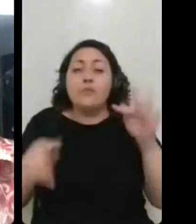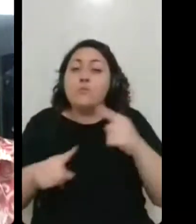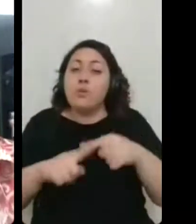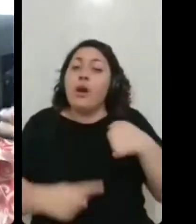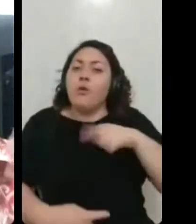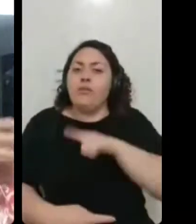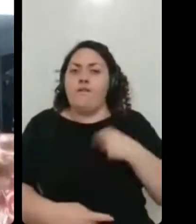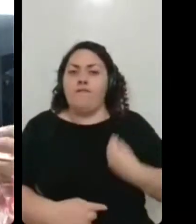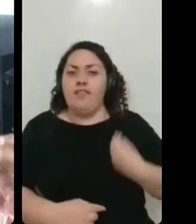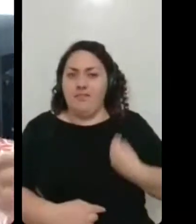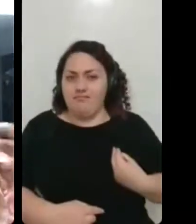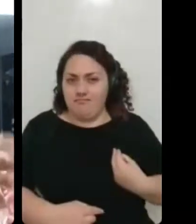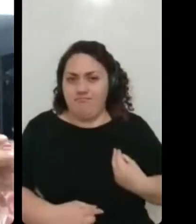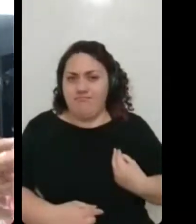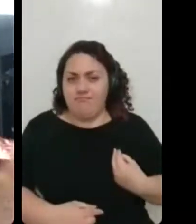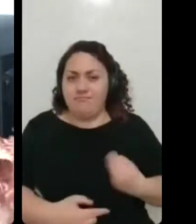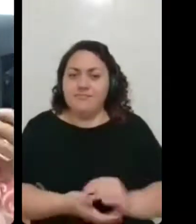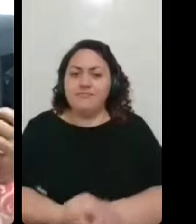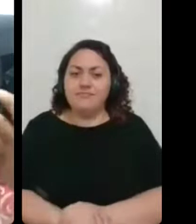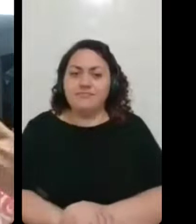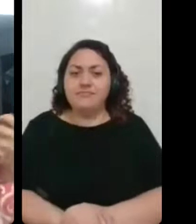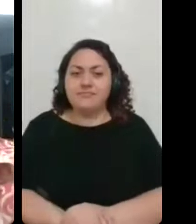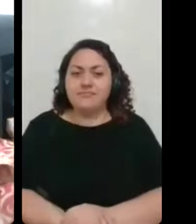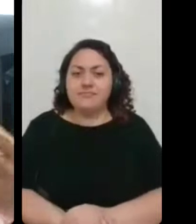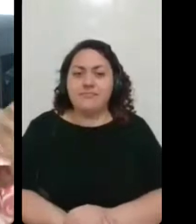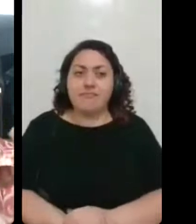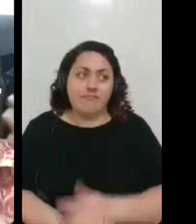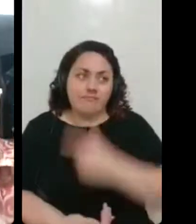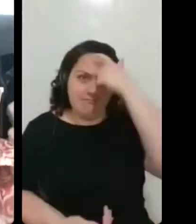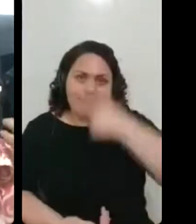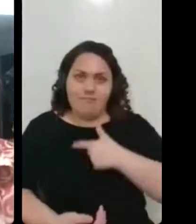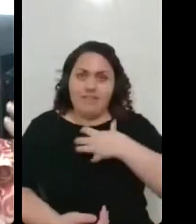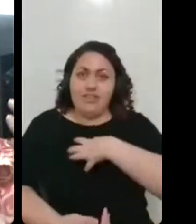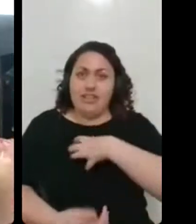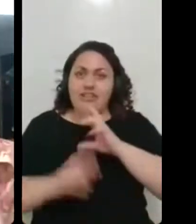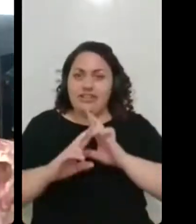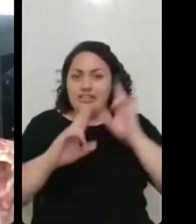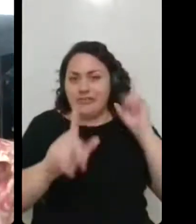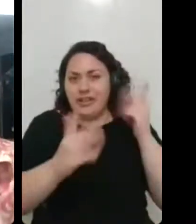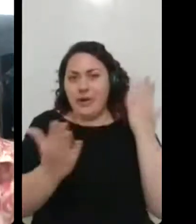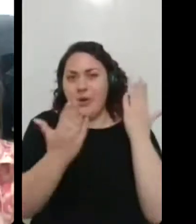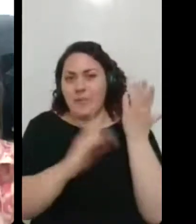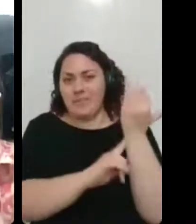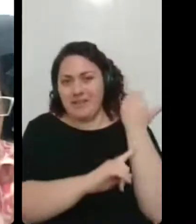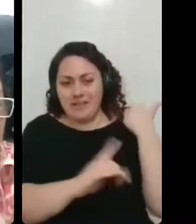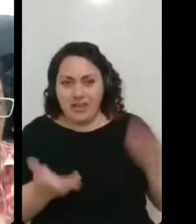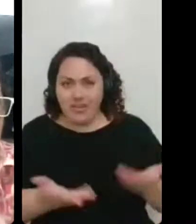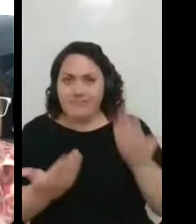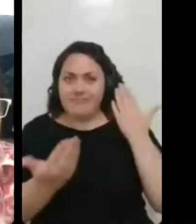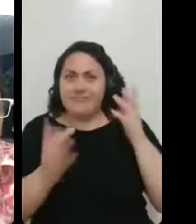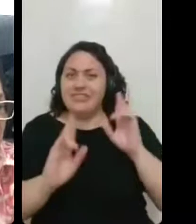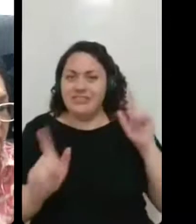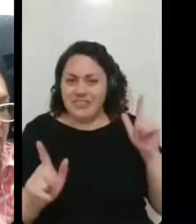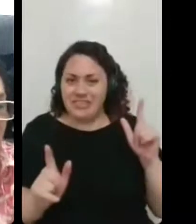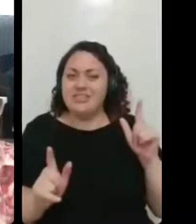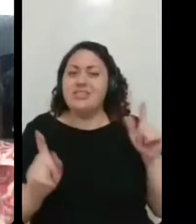Então, é uma simona diferente que eu vou conhecendo a cada dia, das coisas que eu tenho conseguido